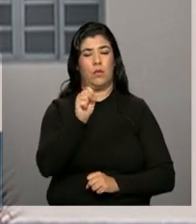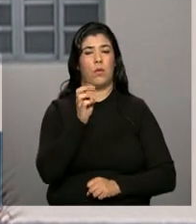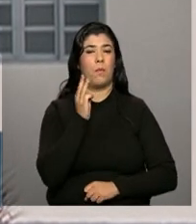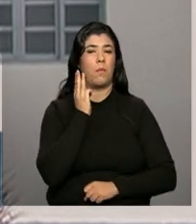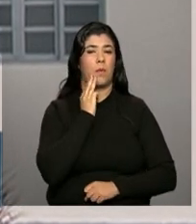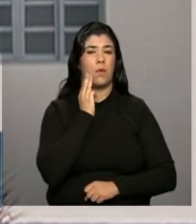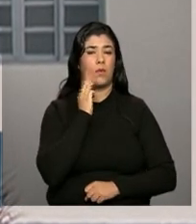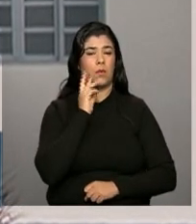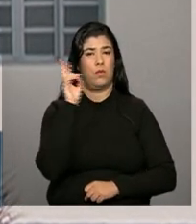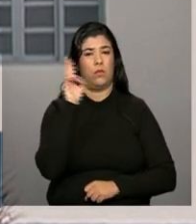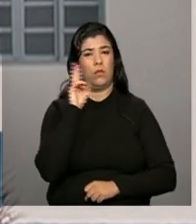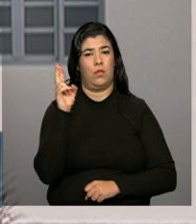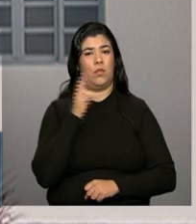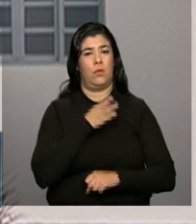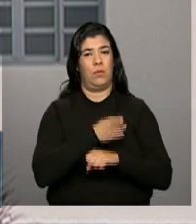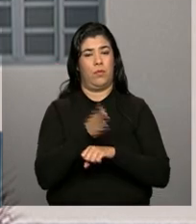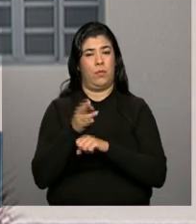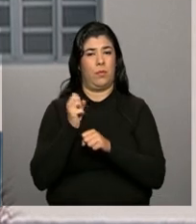reais.